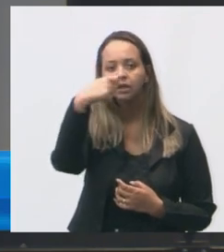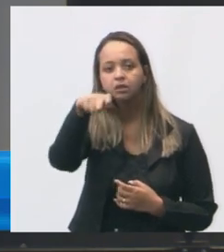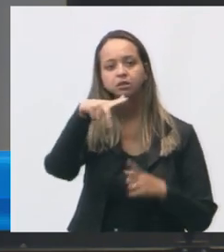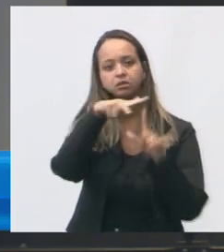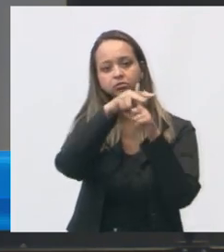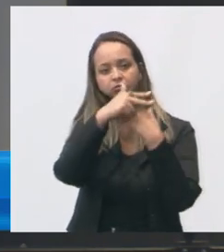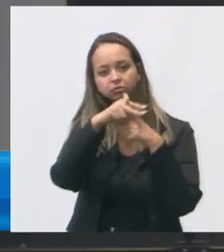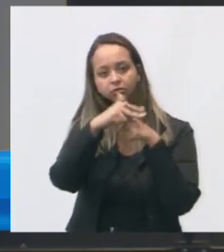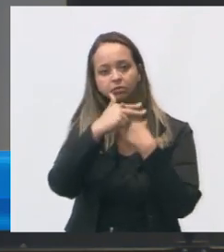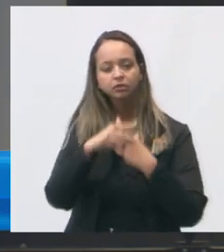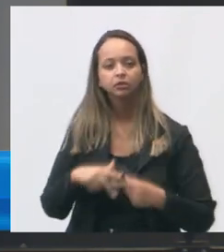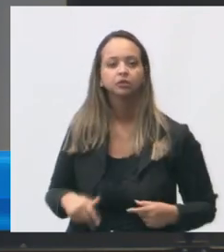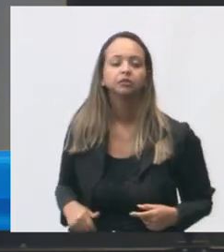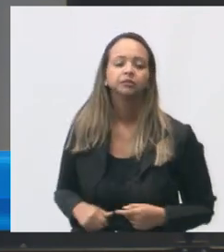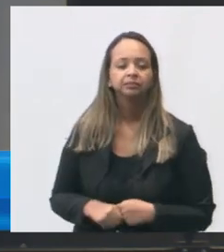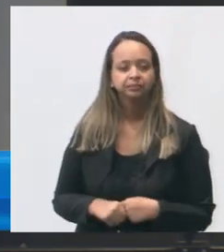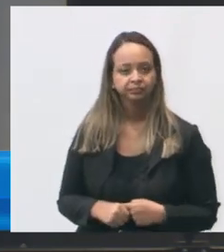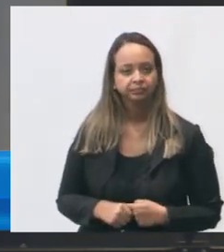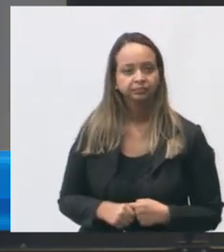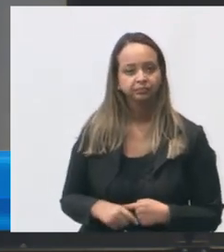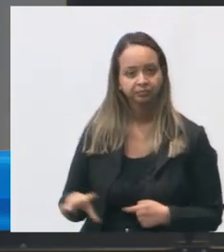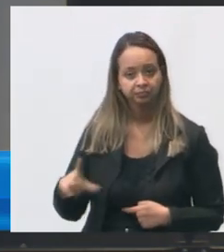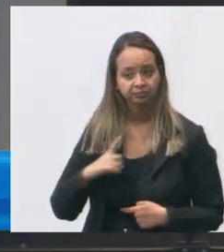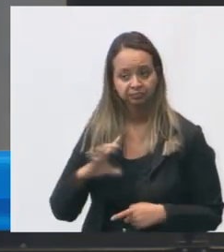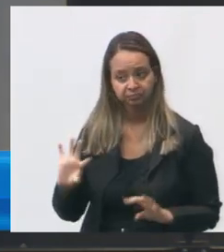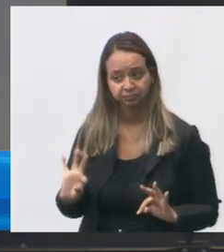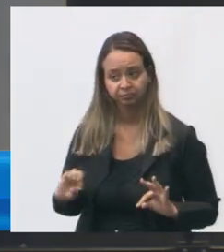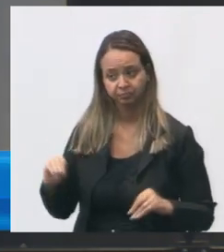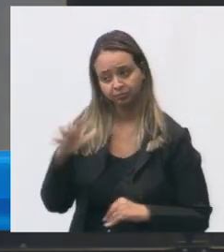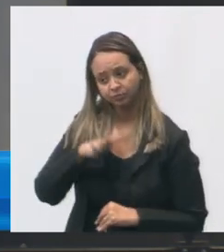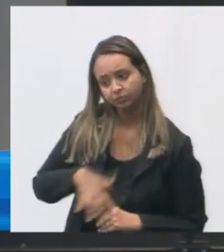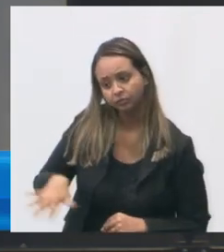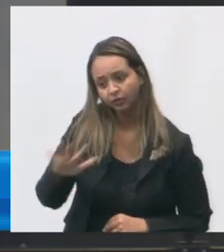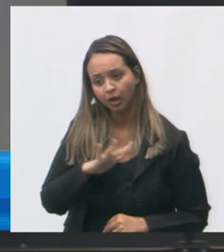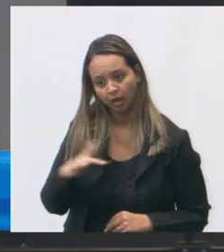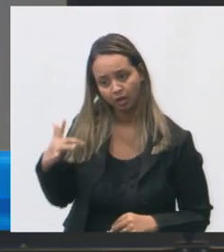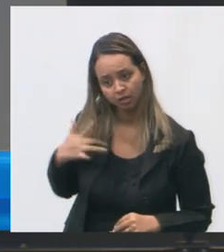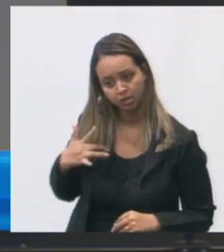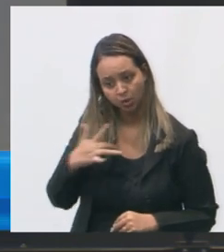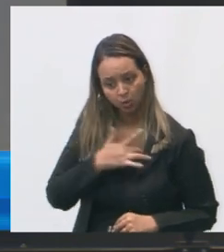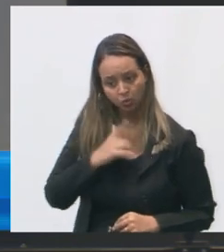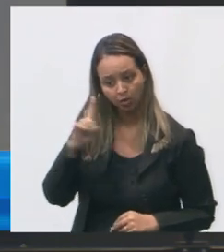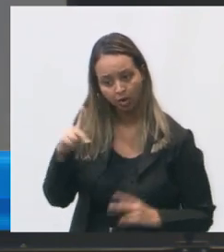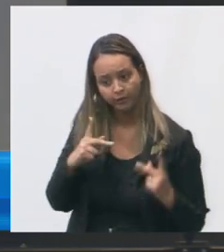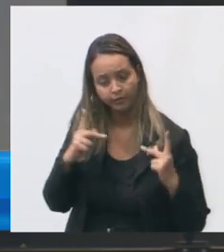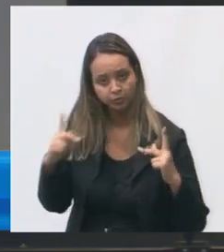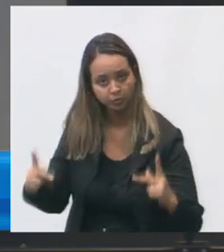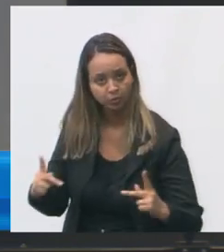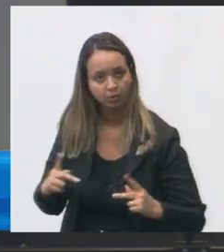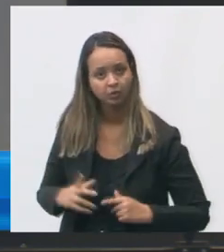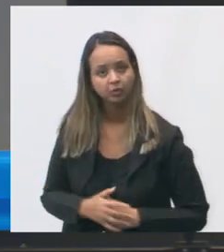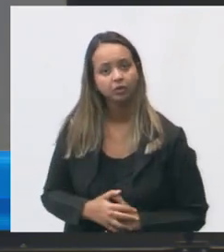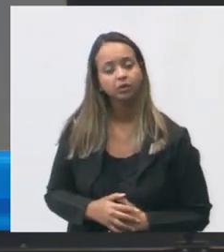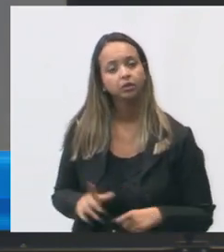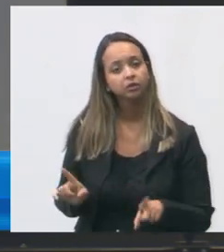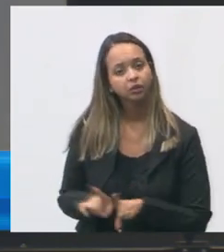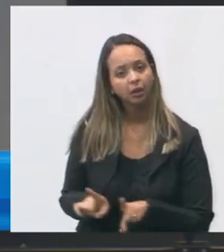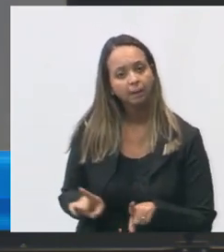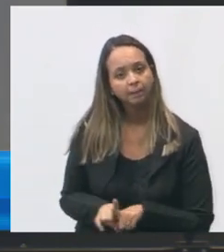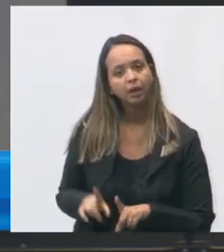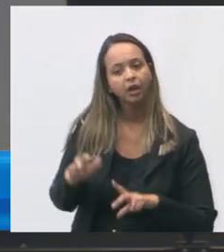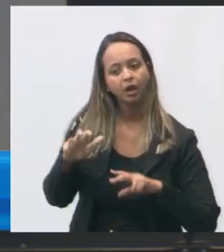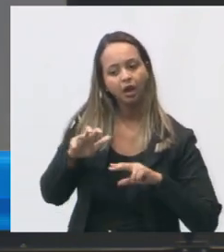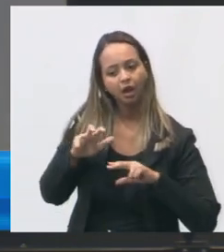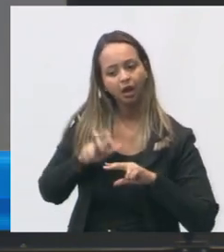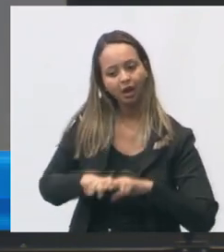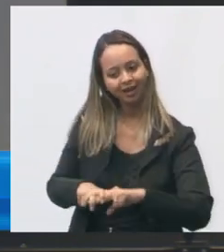aqui são imagens de toda a área da unidade de saúde que a gente visitou a questão das cadeiras o mobiliário novo